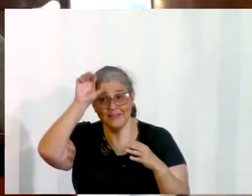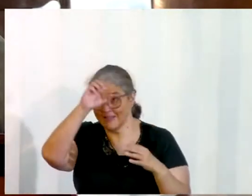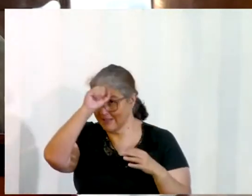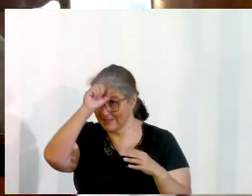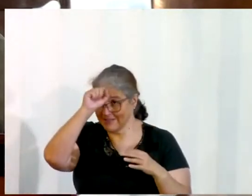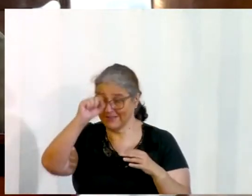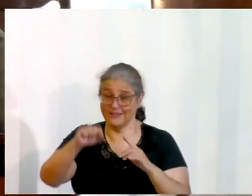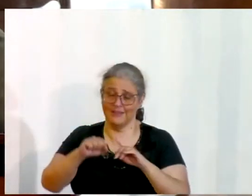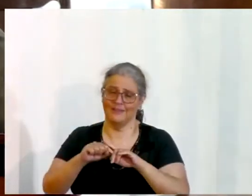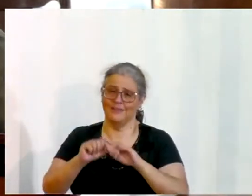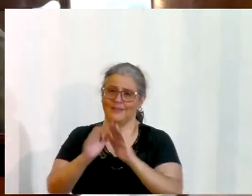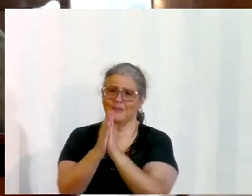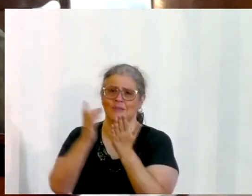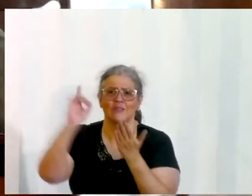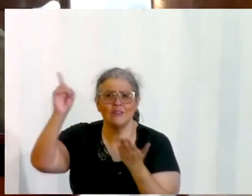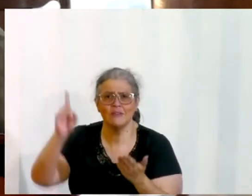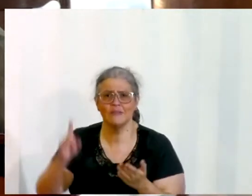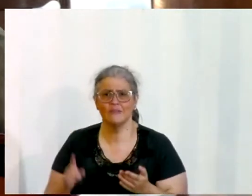Como é que está o seu coração?